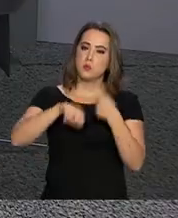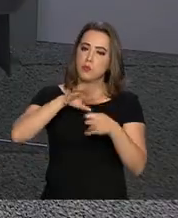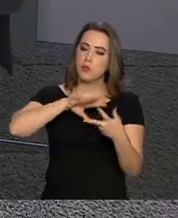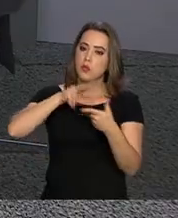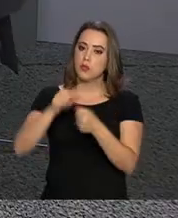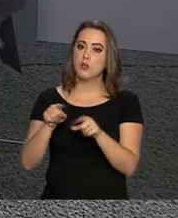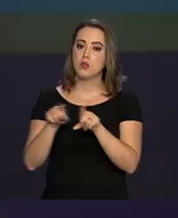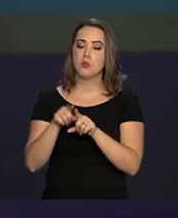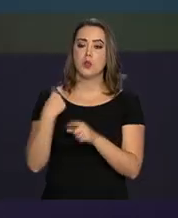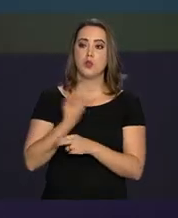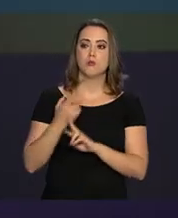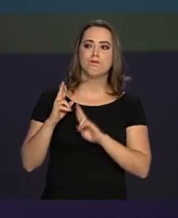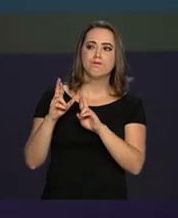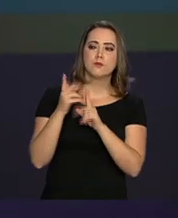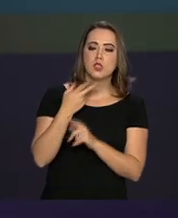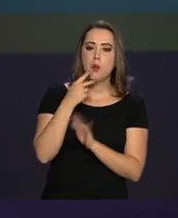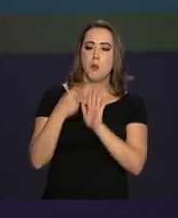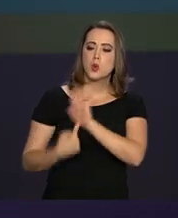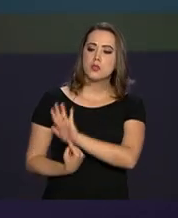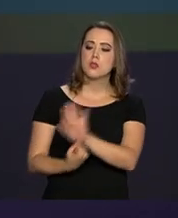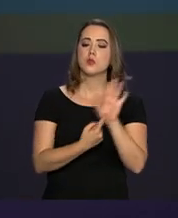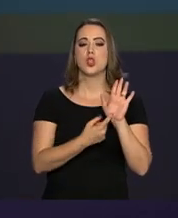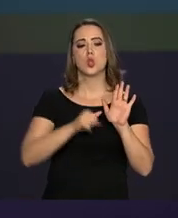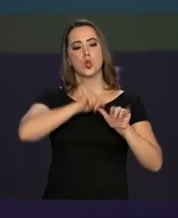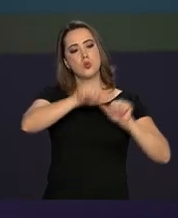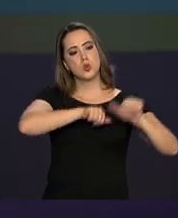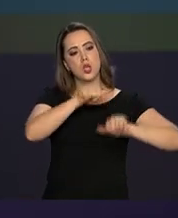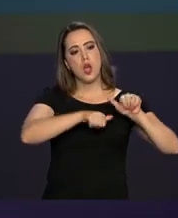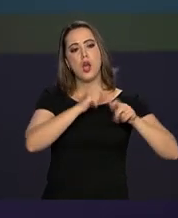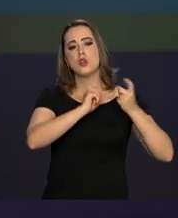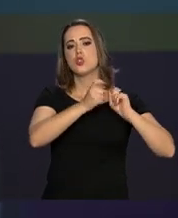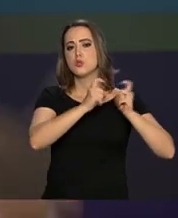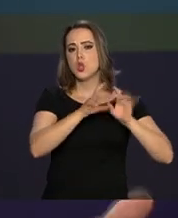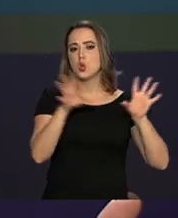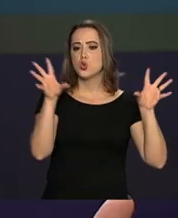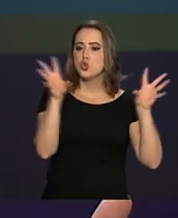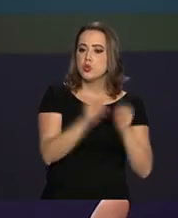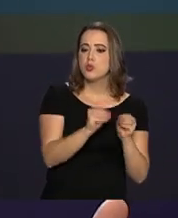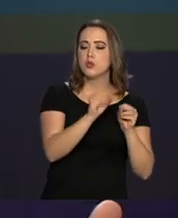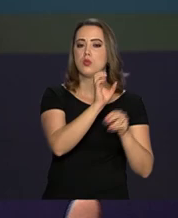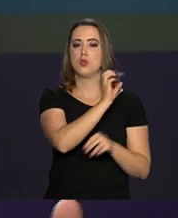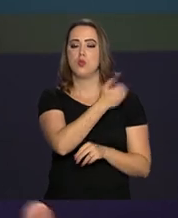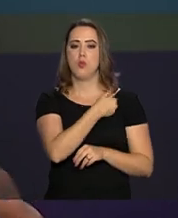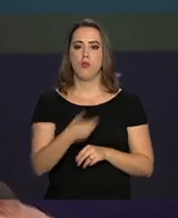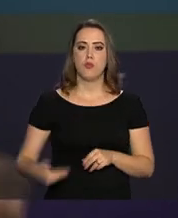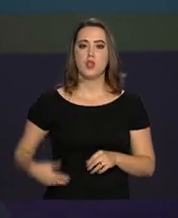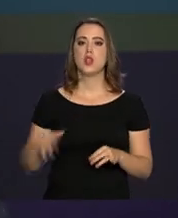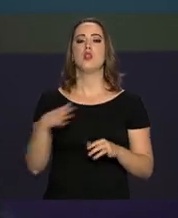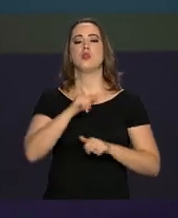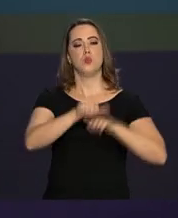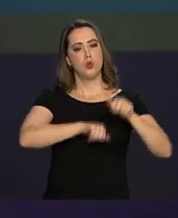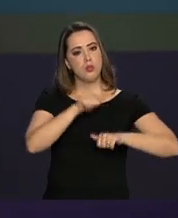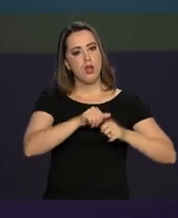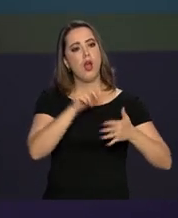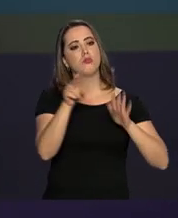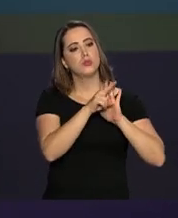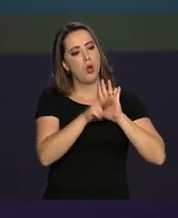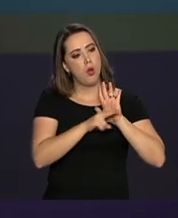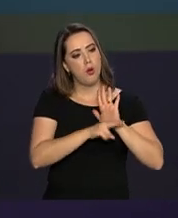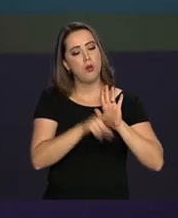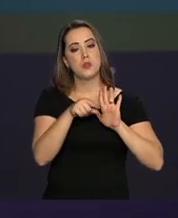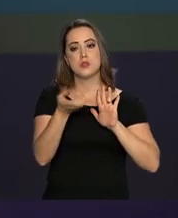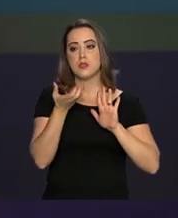de, estamos fazendo uma reforma administrativa, vamos enxugar o Estado, vamos fazer reformas e queremos esses